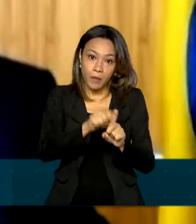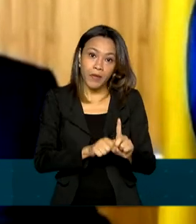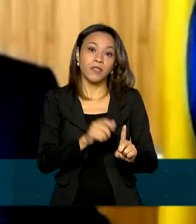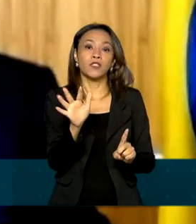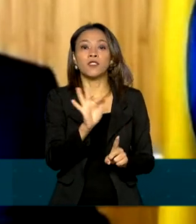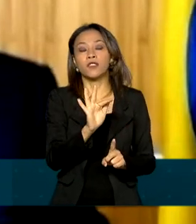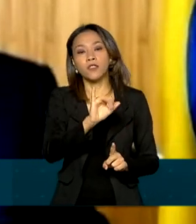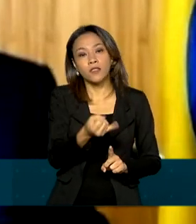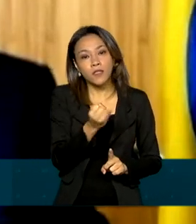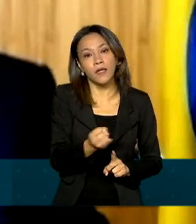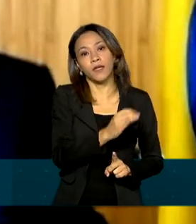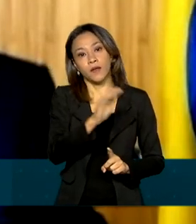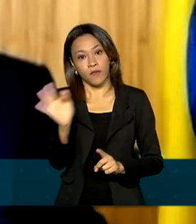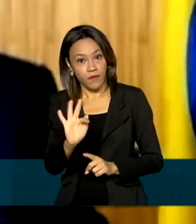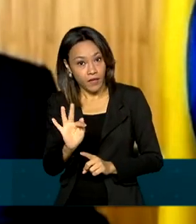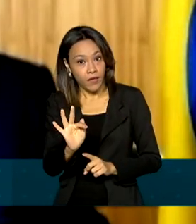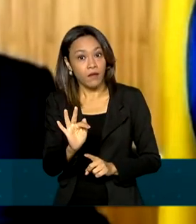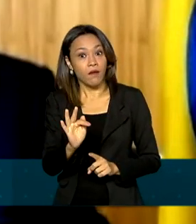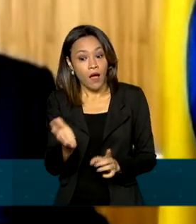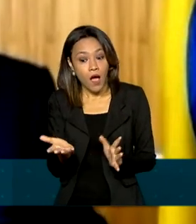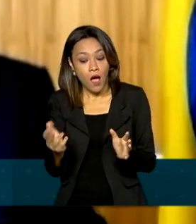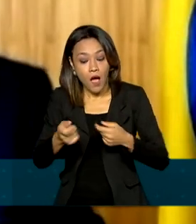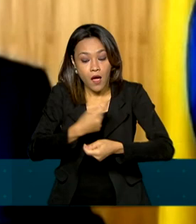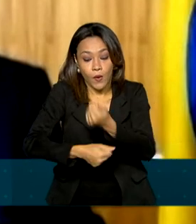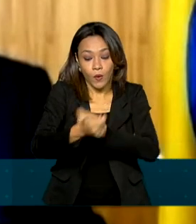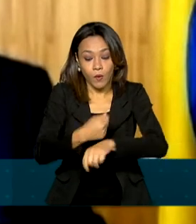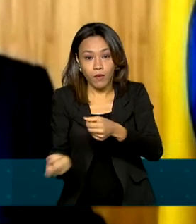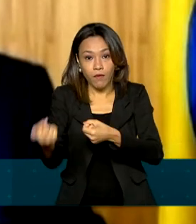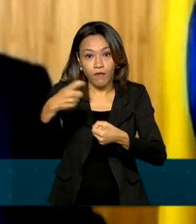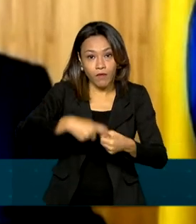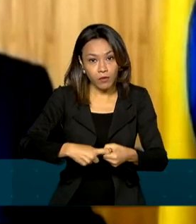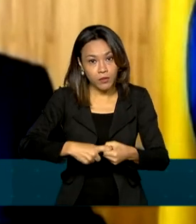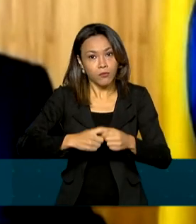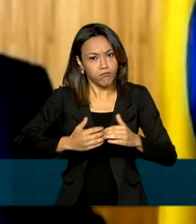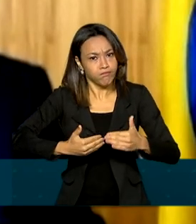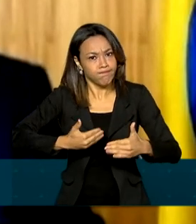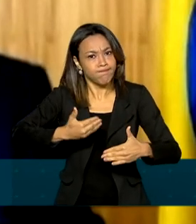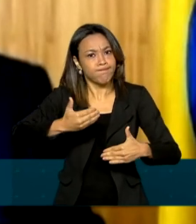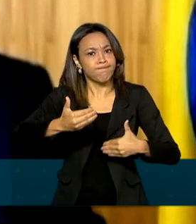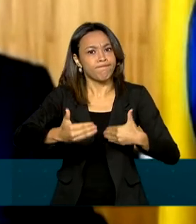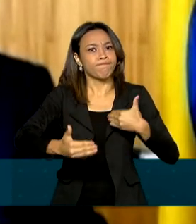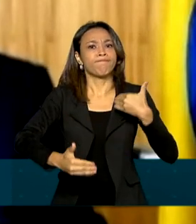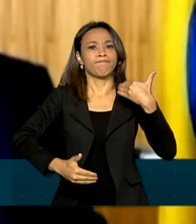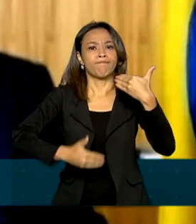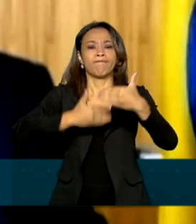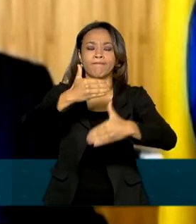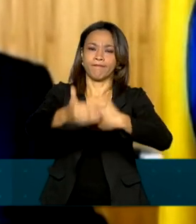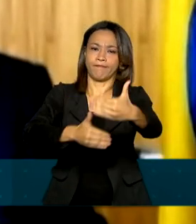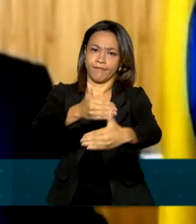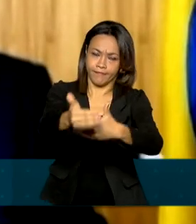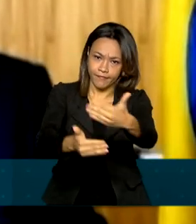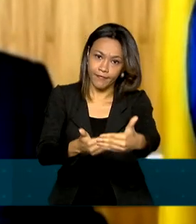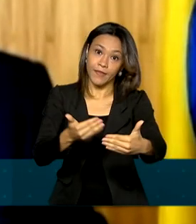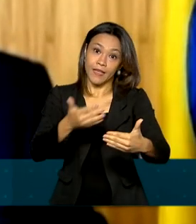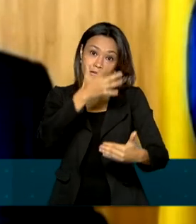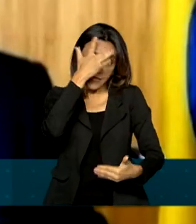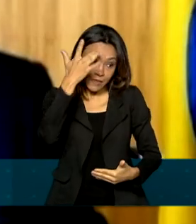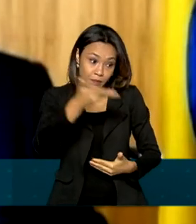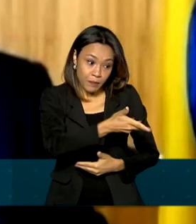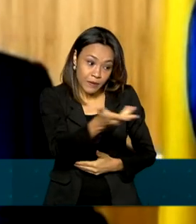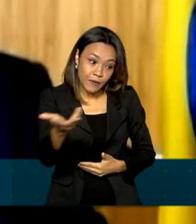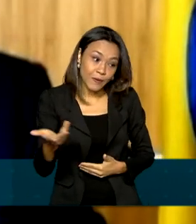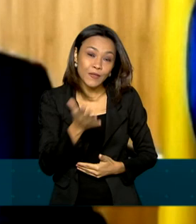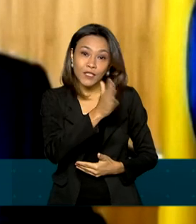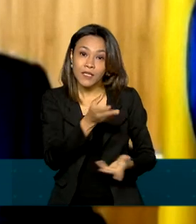sem o auxílio, a economia estava voltando com força. Então, ela deu sinais de que estava voltando e os invisíveis já